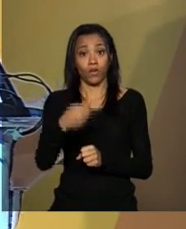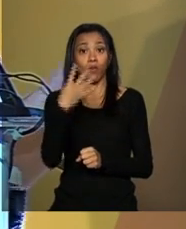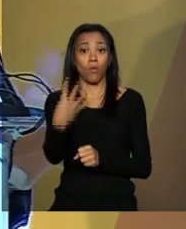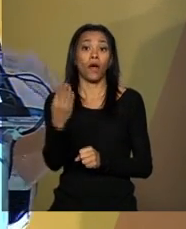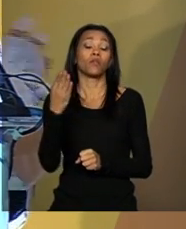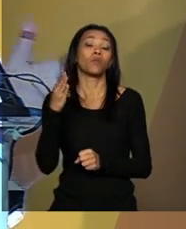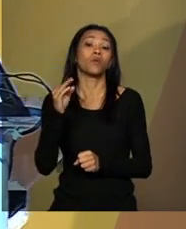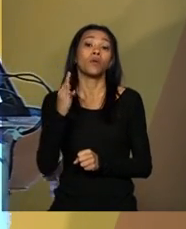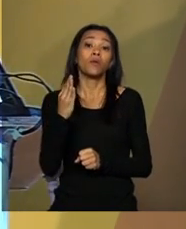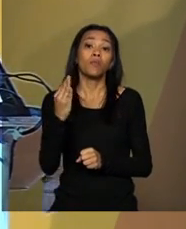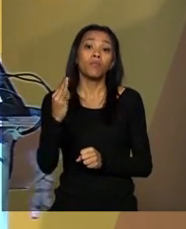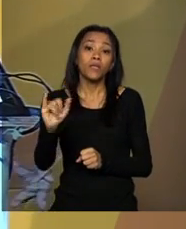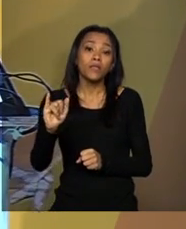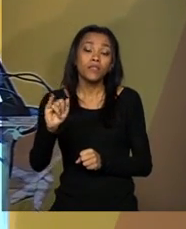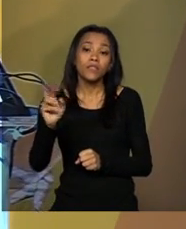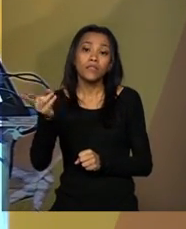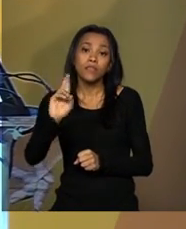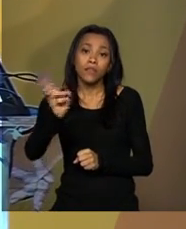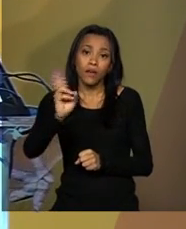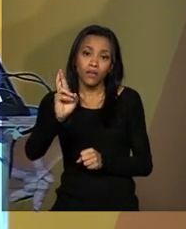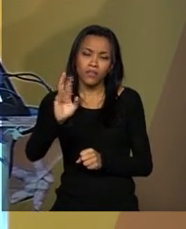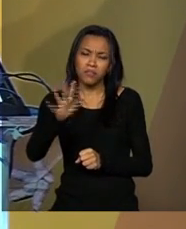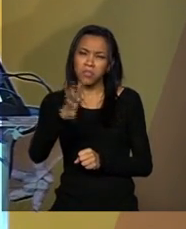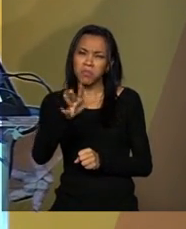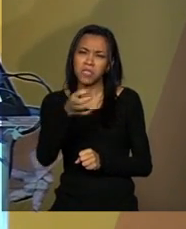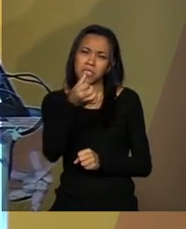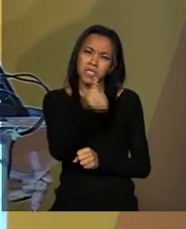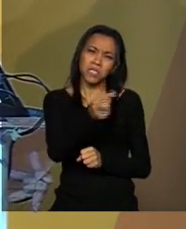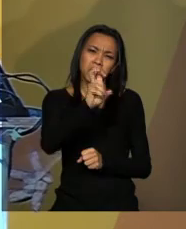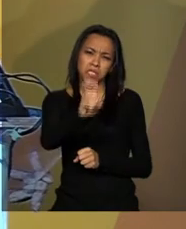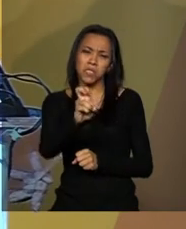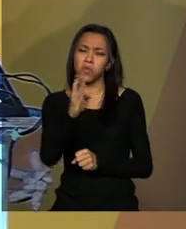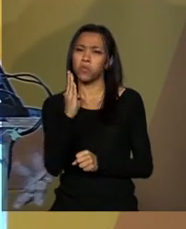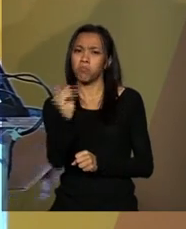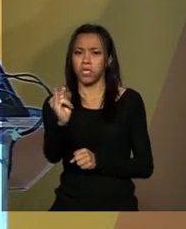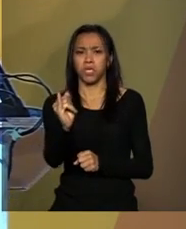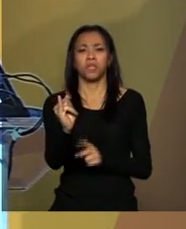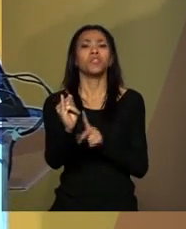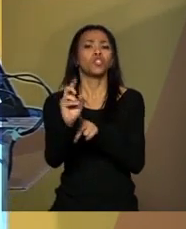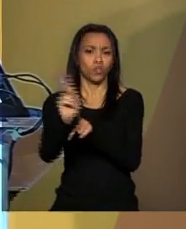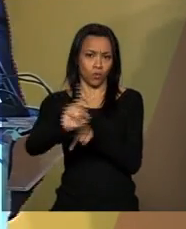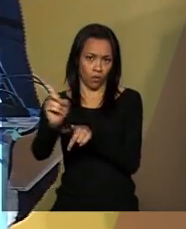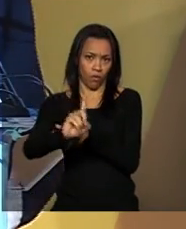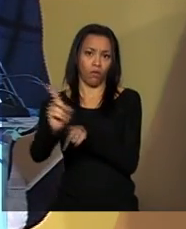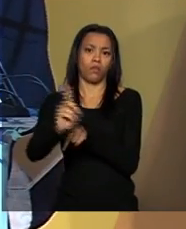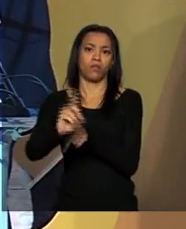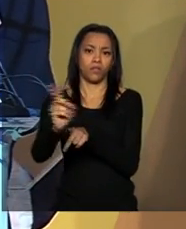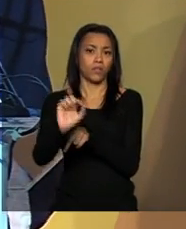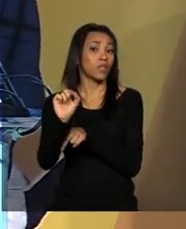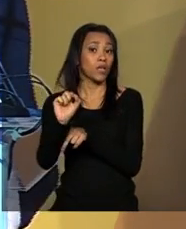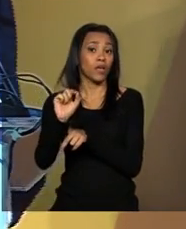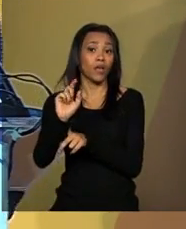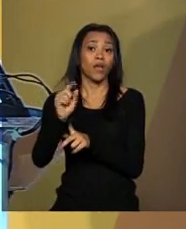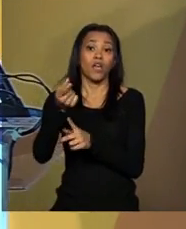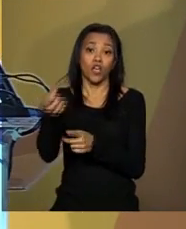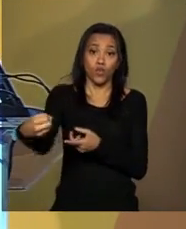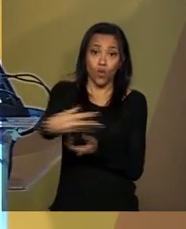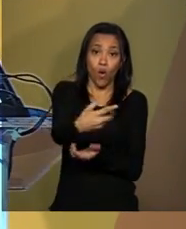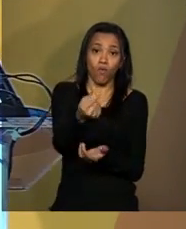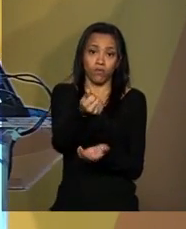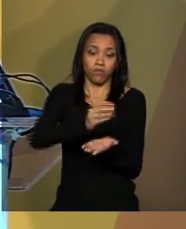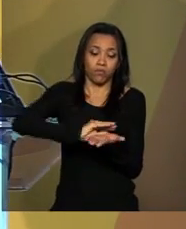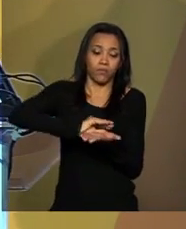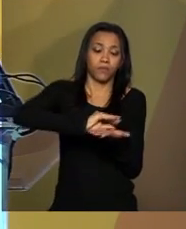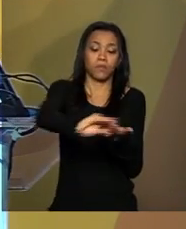o que está em torno de 65 bilhões de dólares em novos investimentos neste